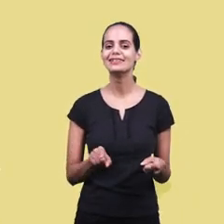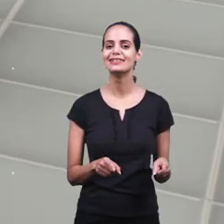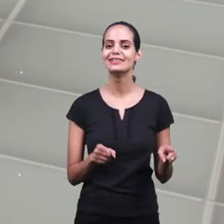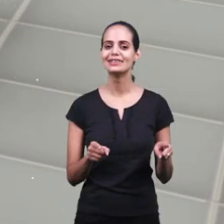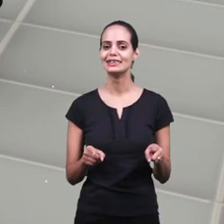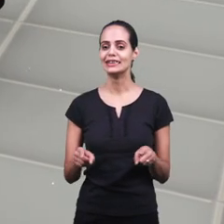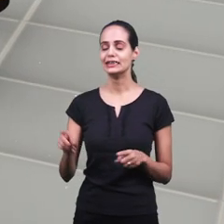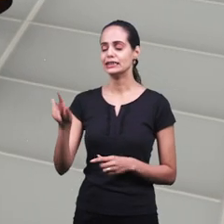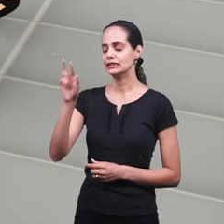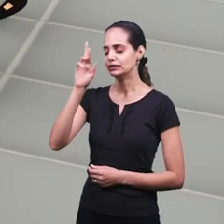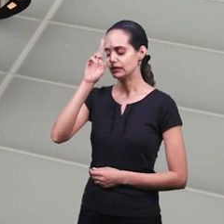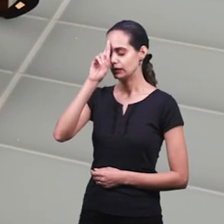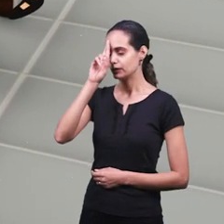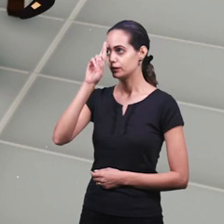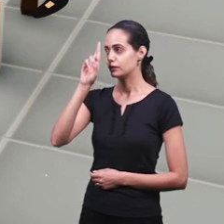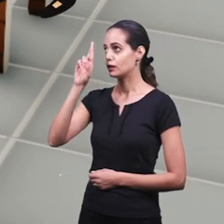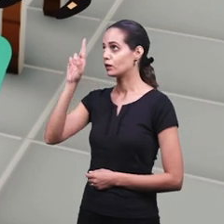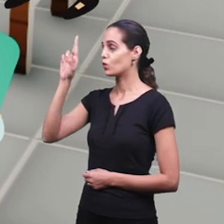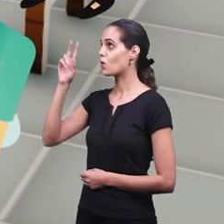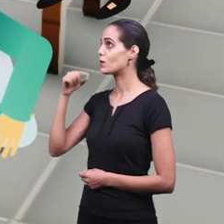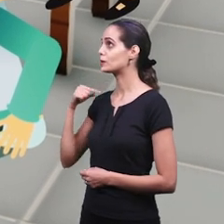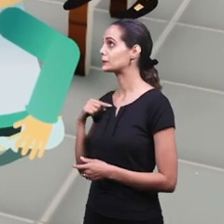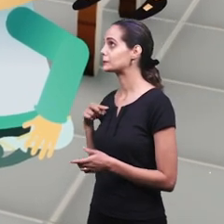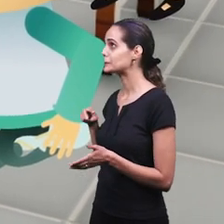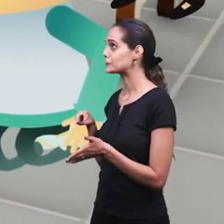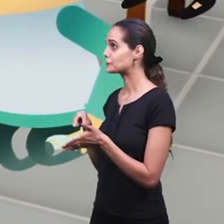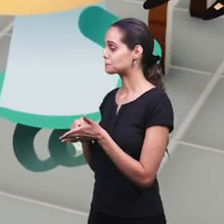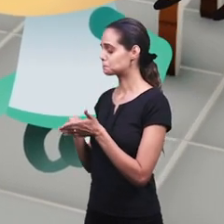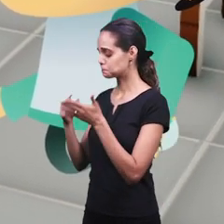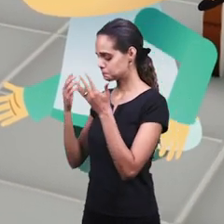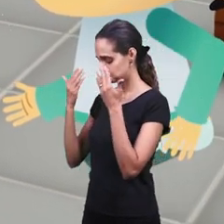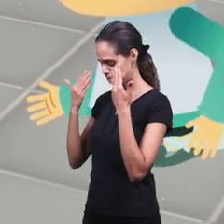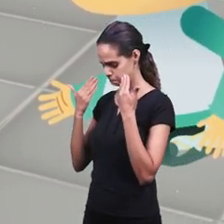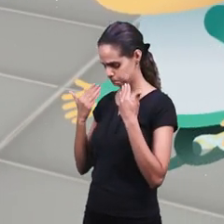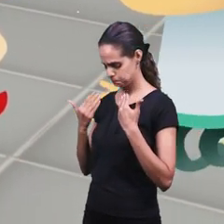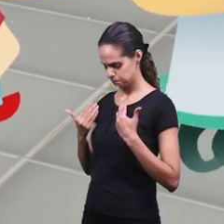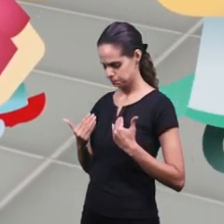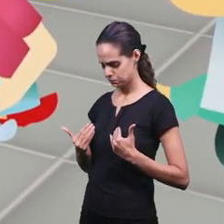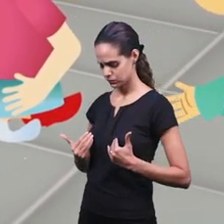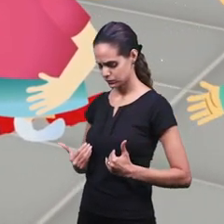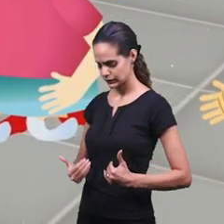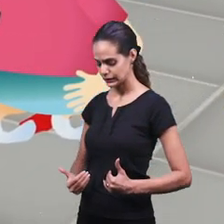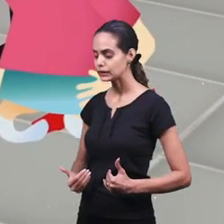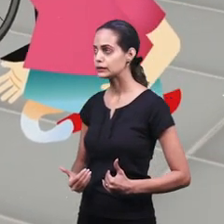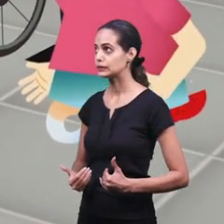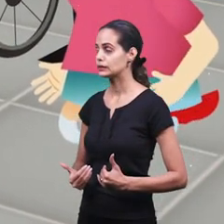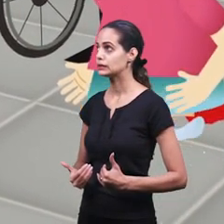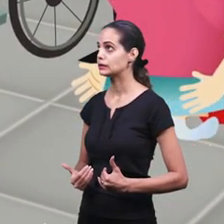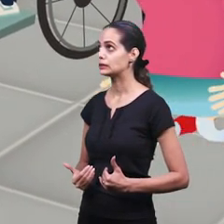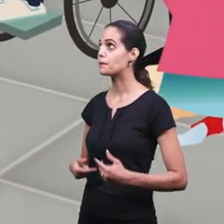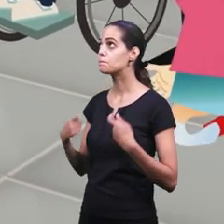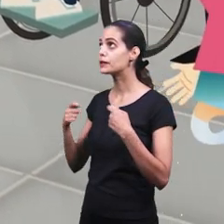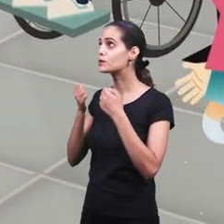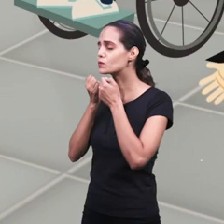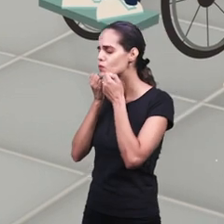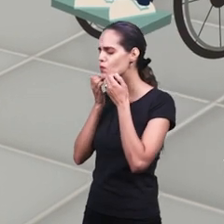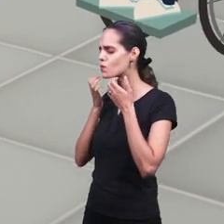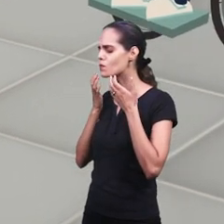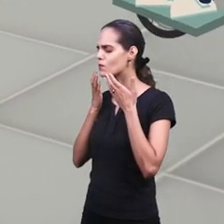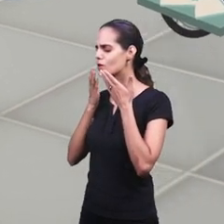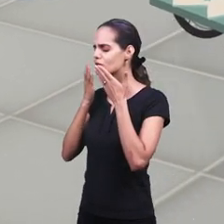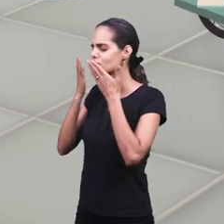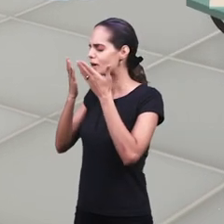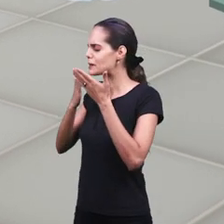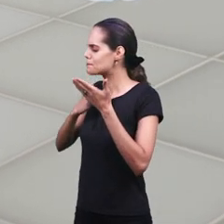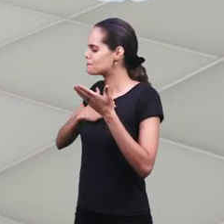Estou aqui para confessar a ti os meus pecados